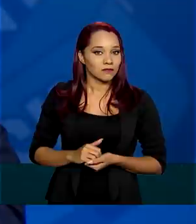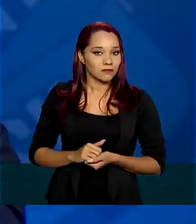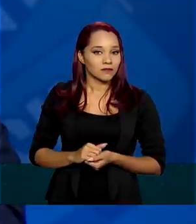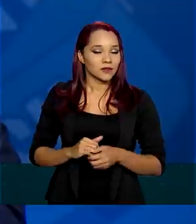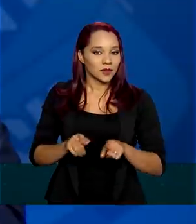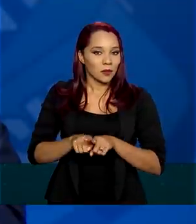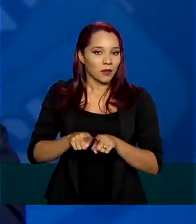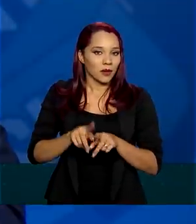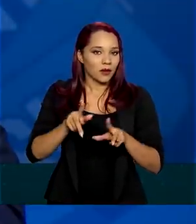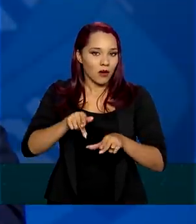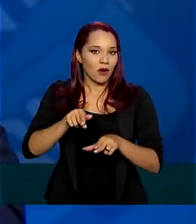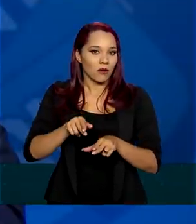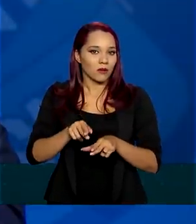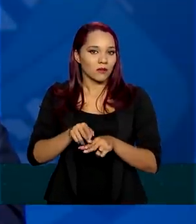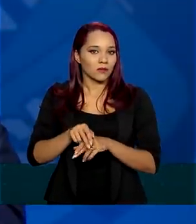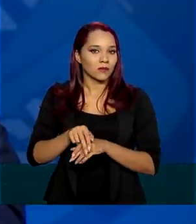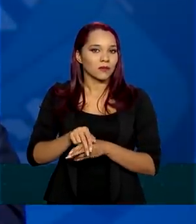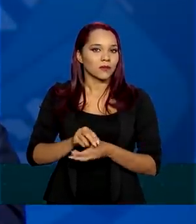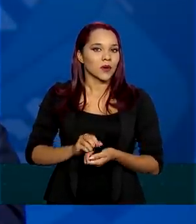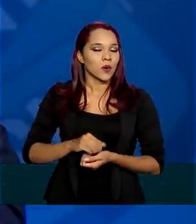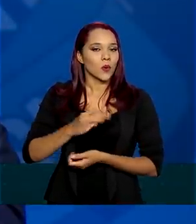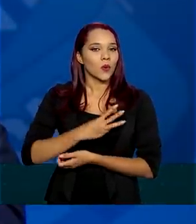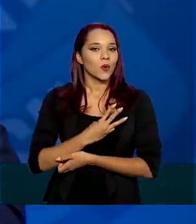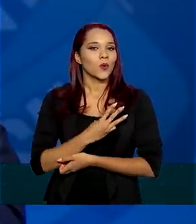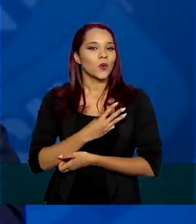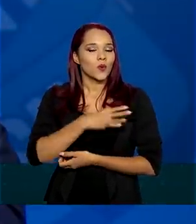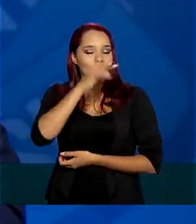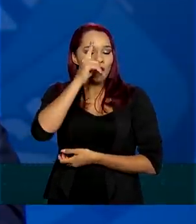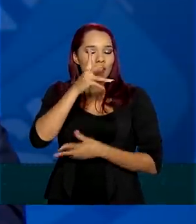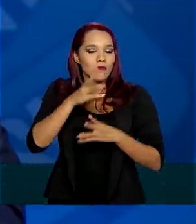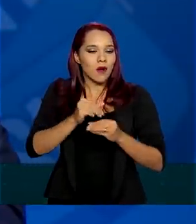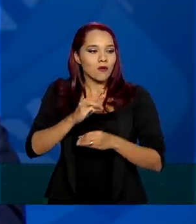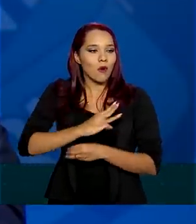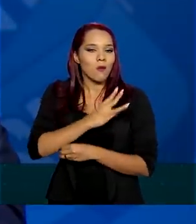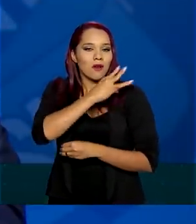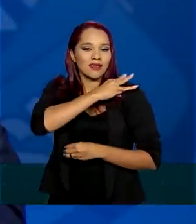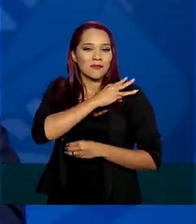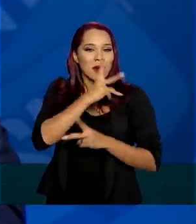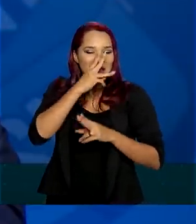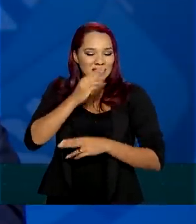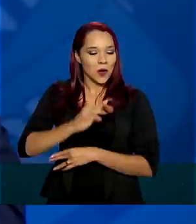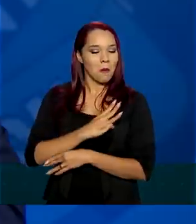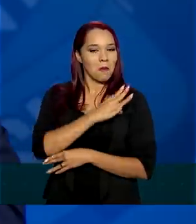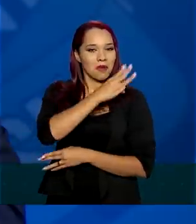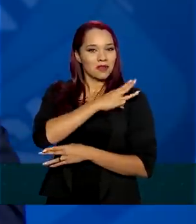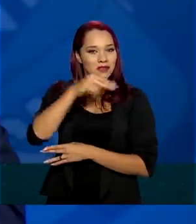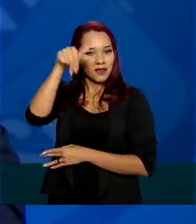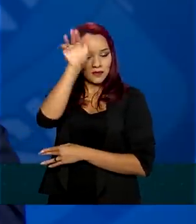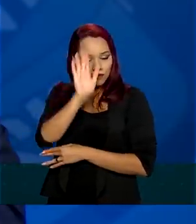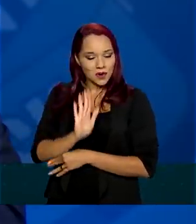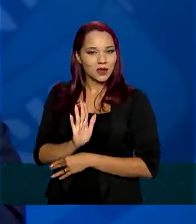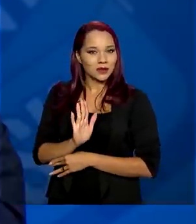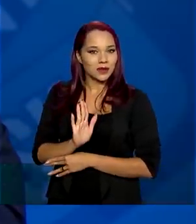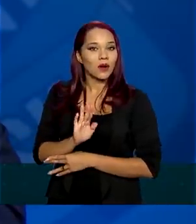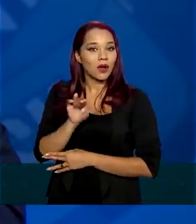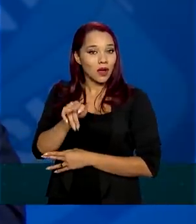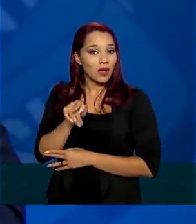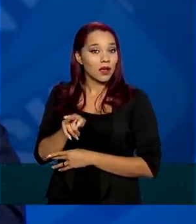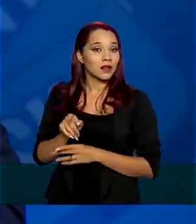comandante da nossa nação, faz um